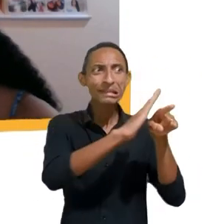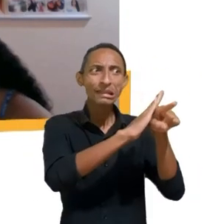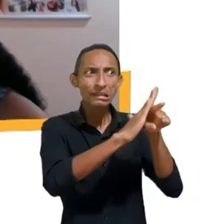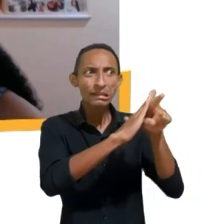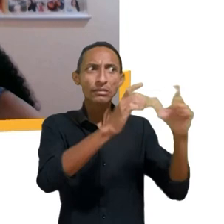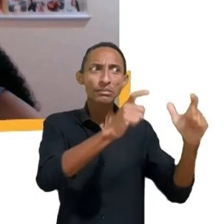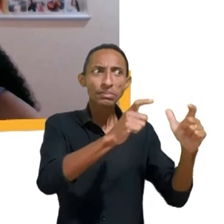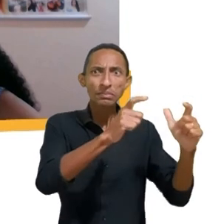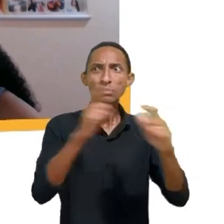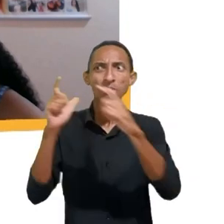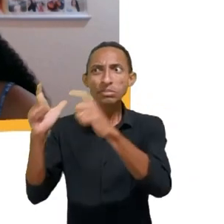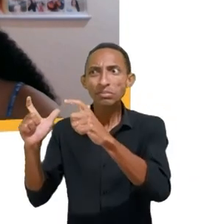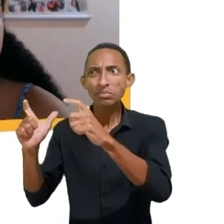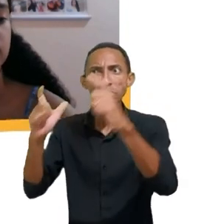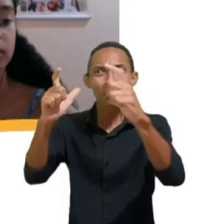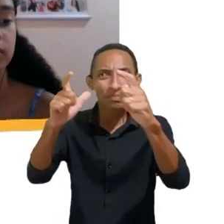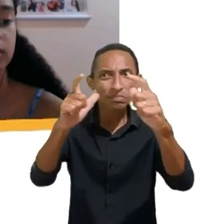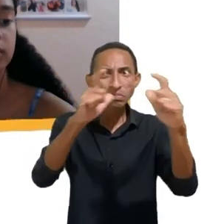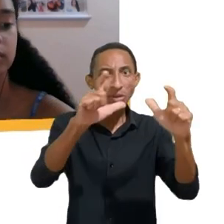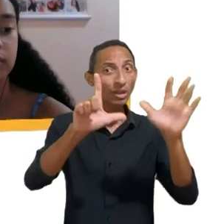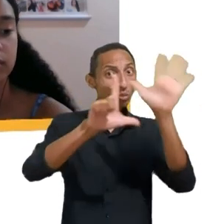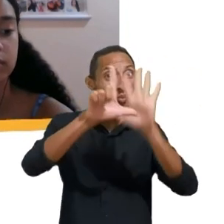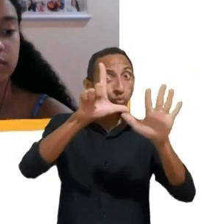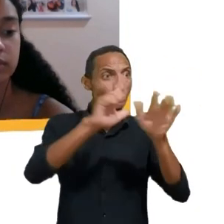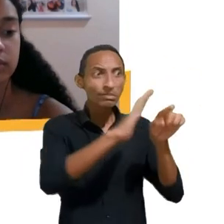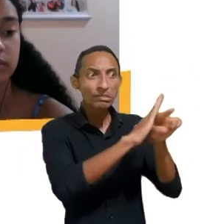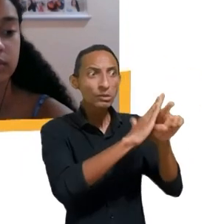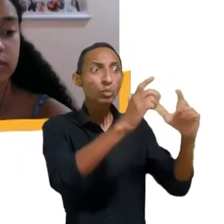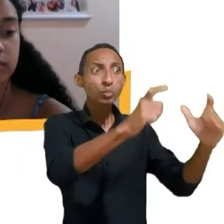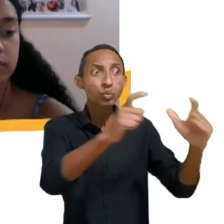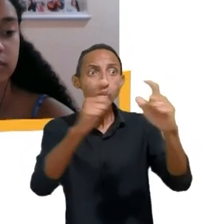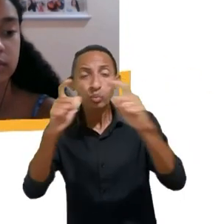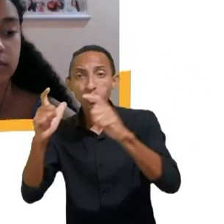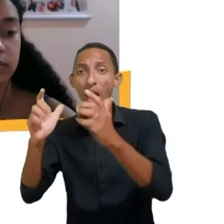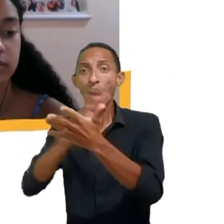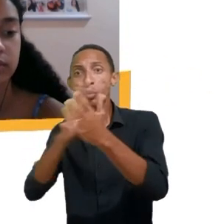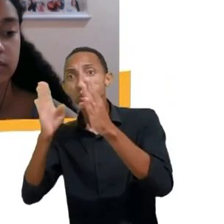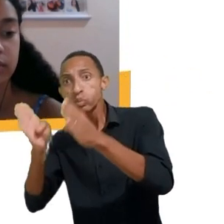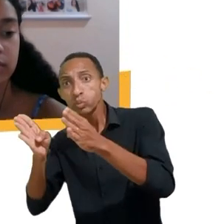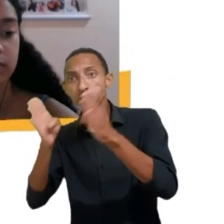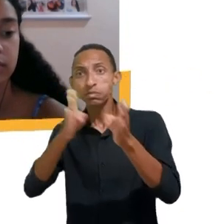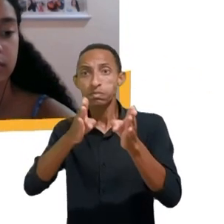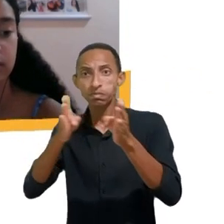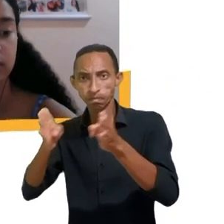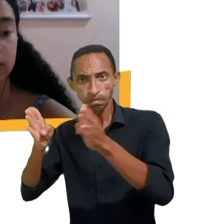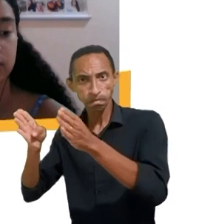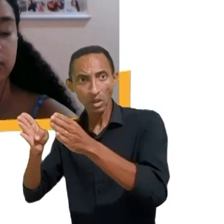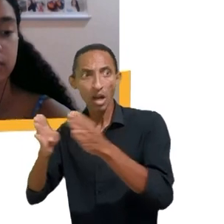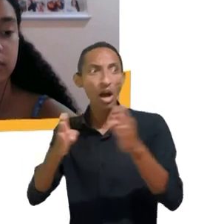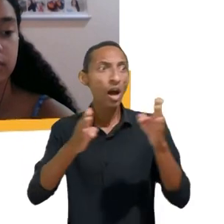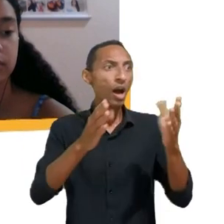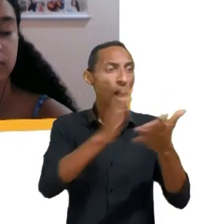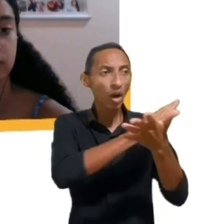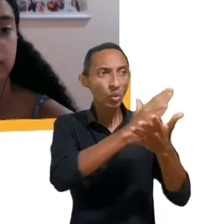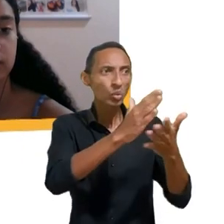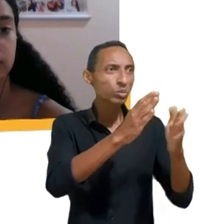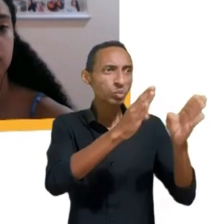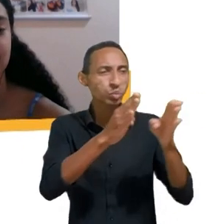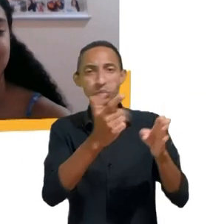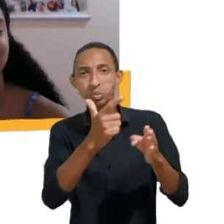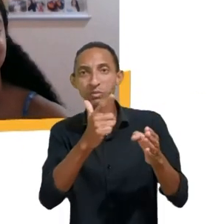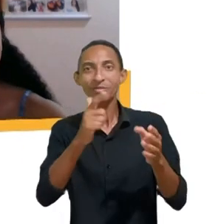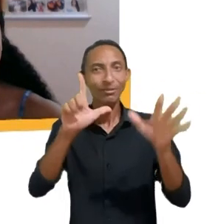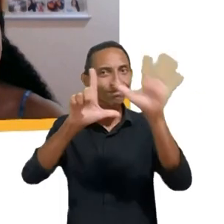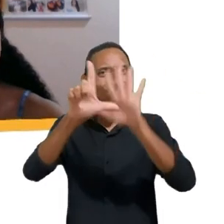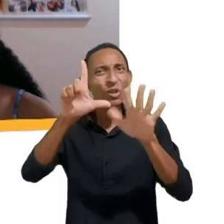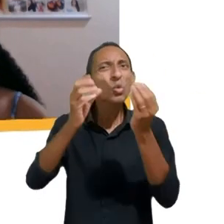termos ou vão adotando novas práticas em função disso. E aí queria roubar aqui, falei que eu ia fazer só uma última pergunta, mas na verdade vão ser